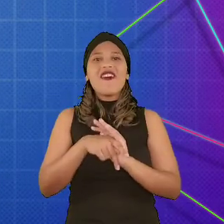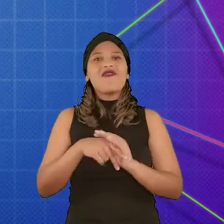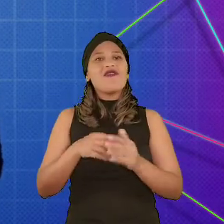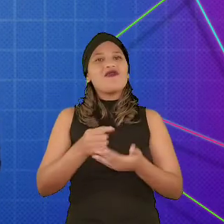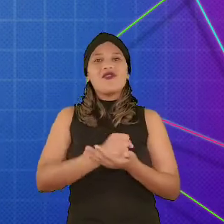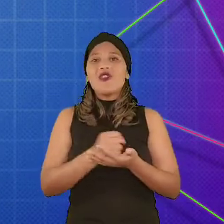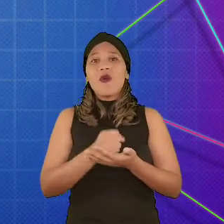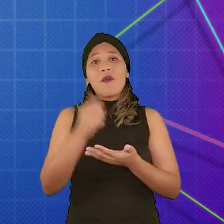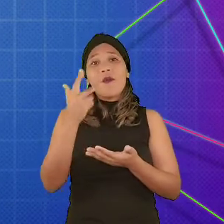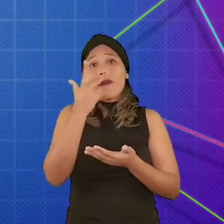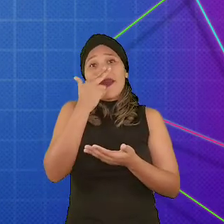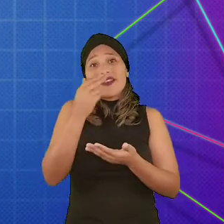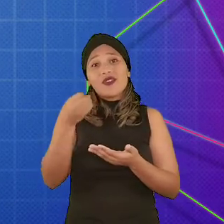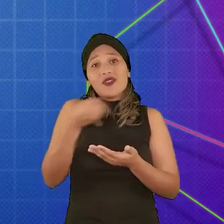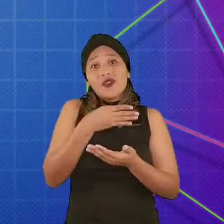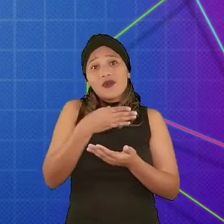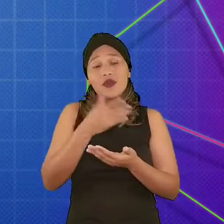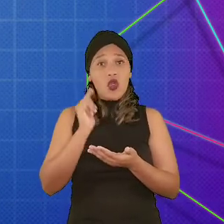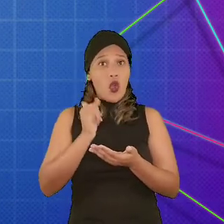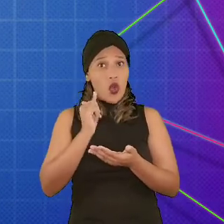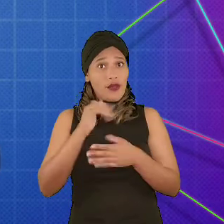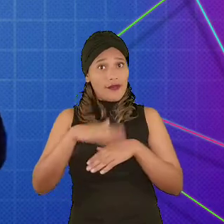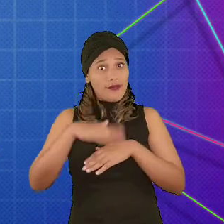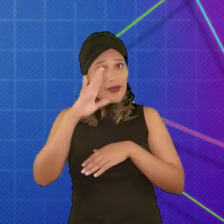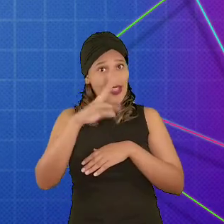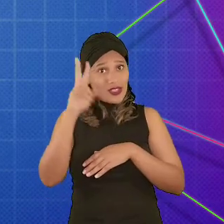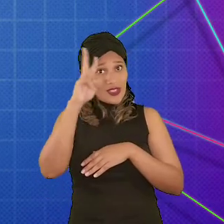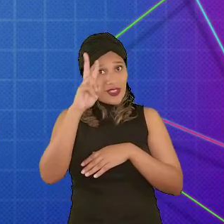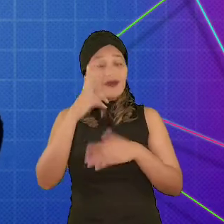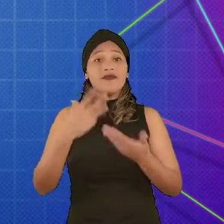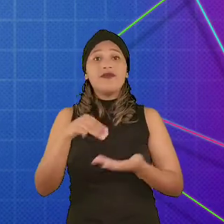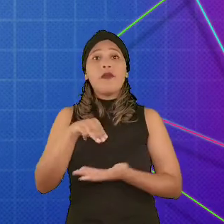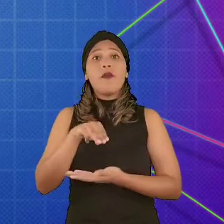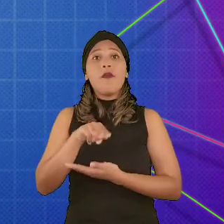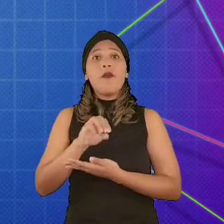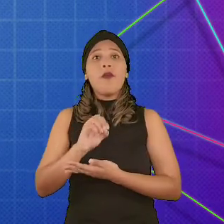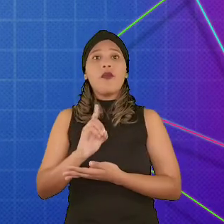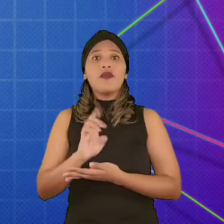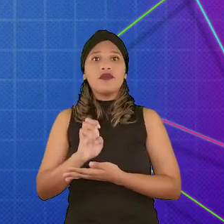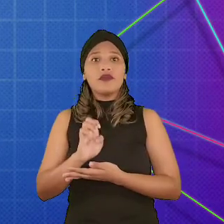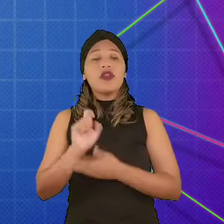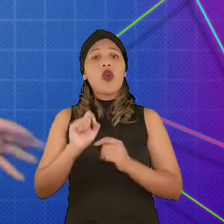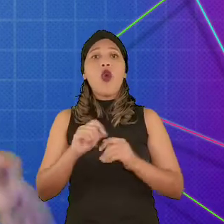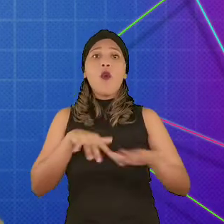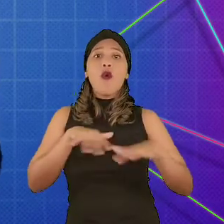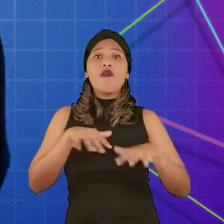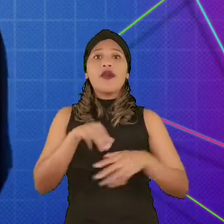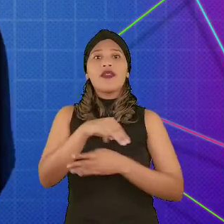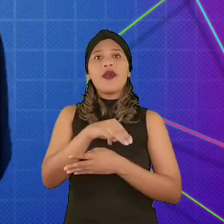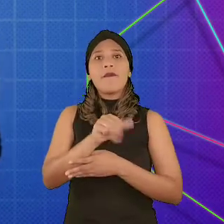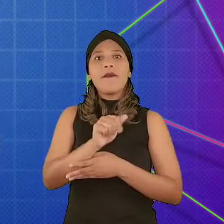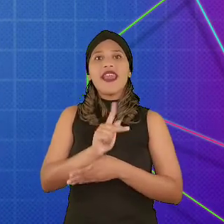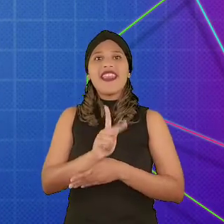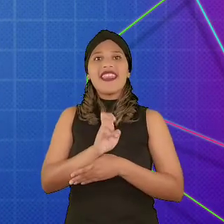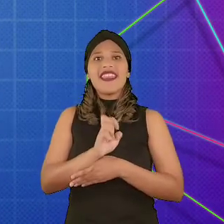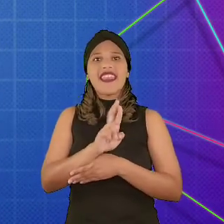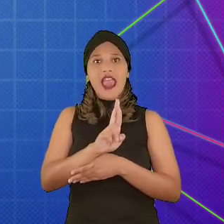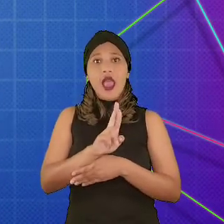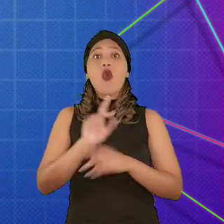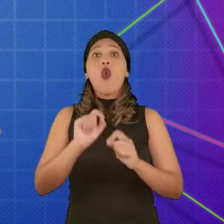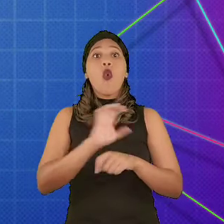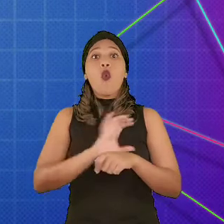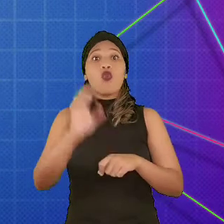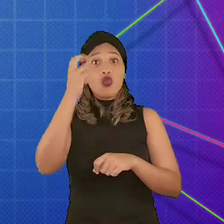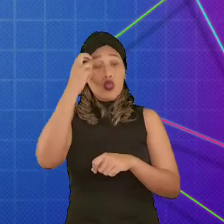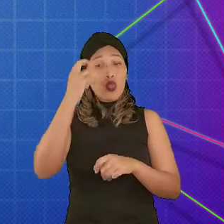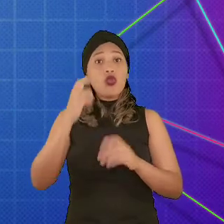jogo à parte. Para te contar um pouco mais da história, os mods surgiram a partir do movimento Maker ou cultura Maker que começou